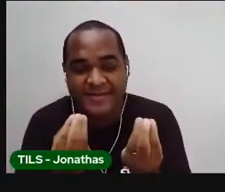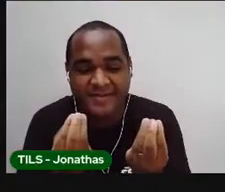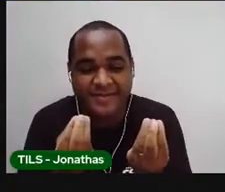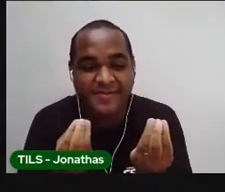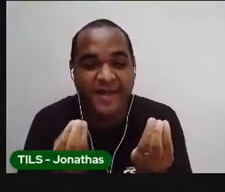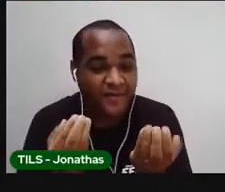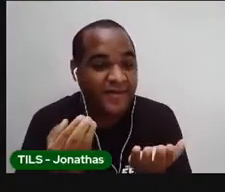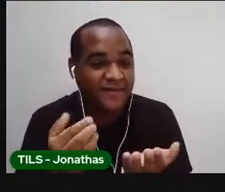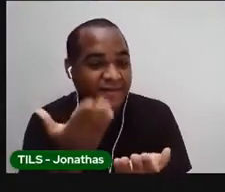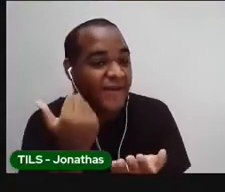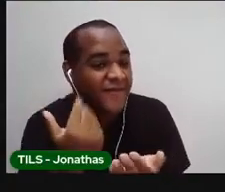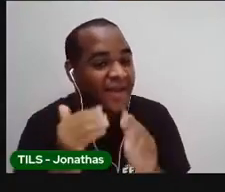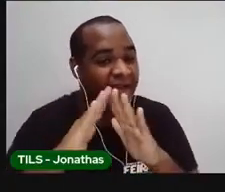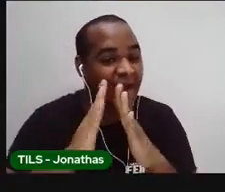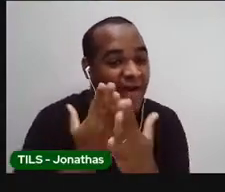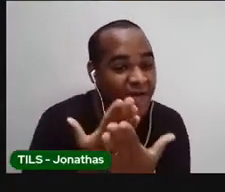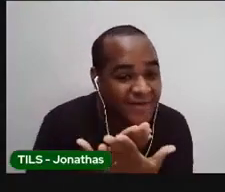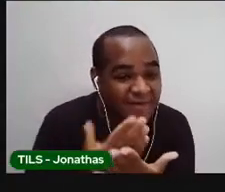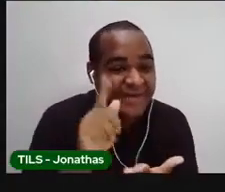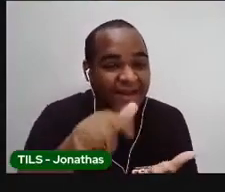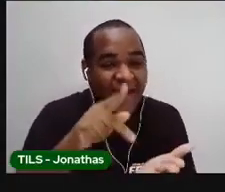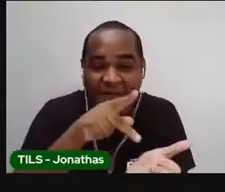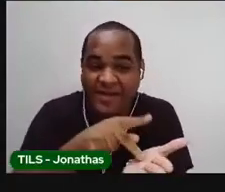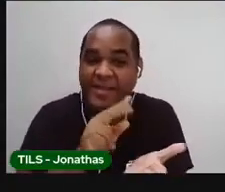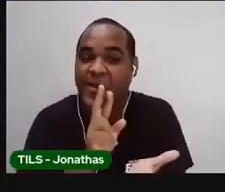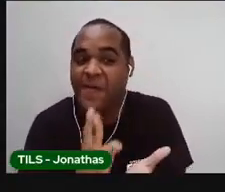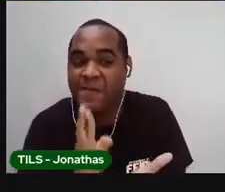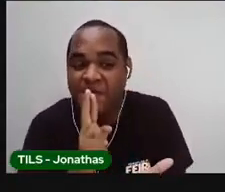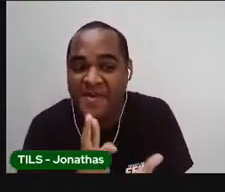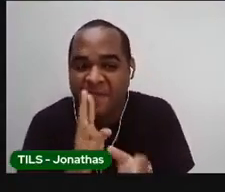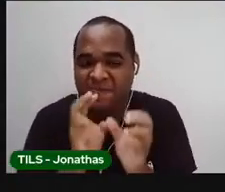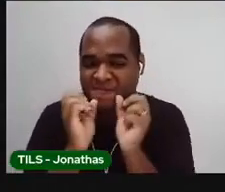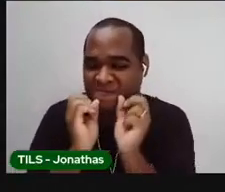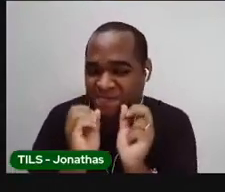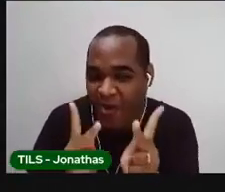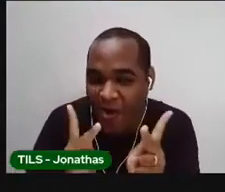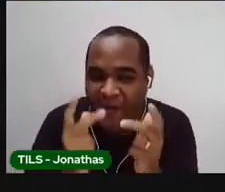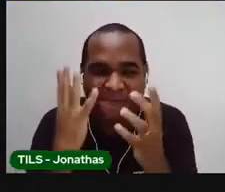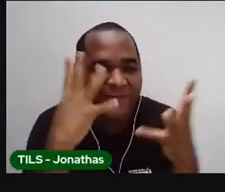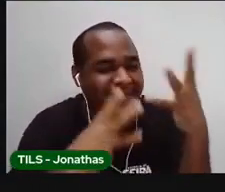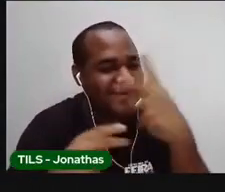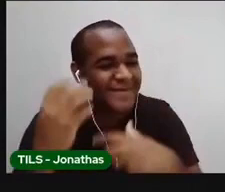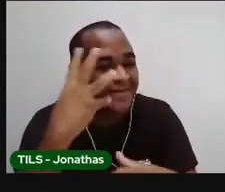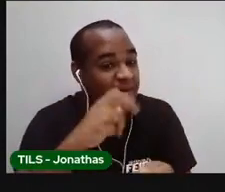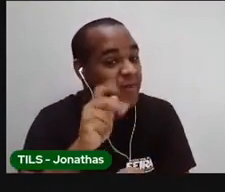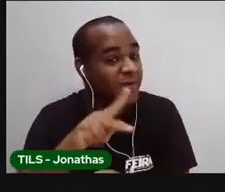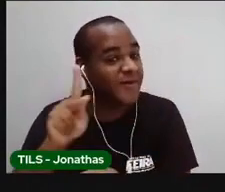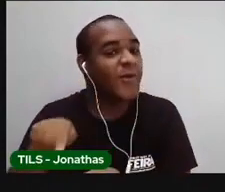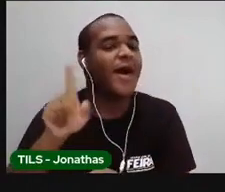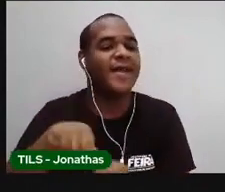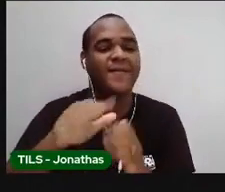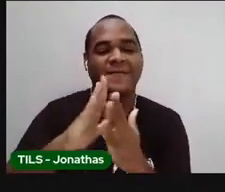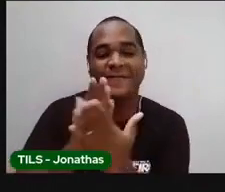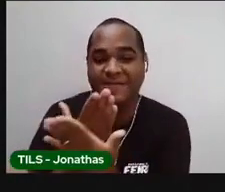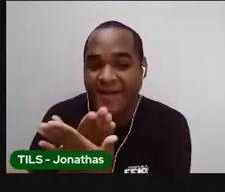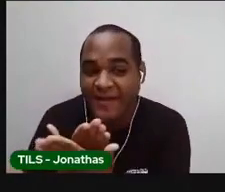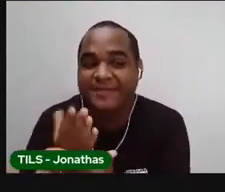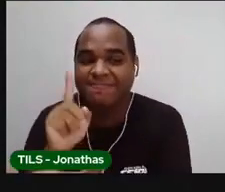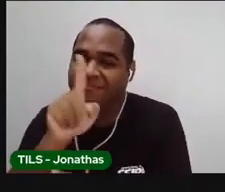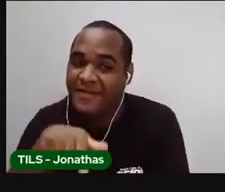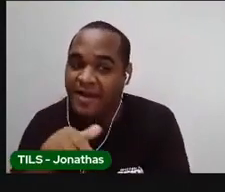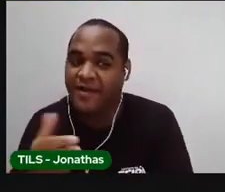você recebeu aí da escola e que você vai ter que responder bem bonito para devolver para o seu professor ou para a sua professora?